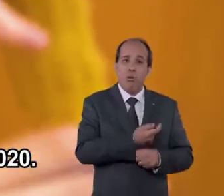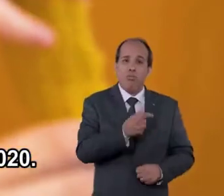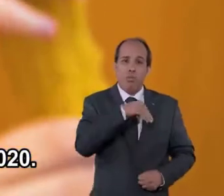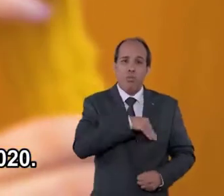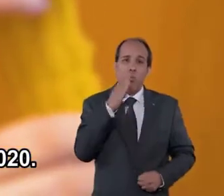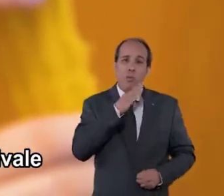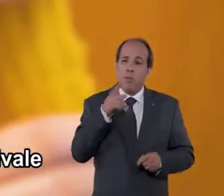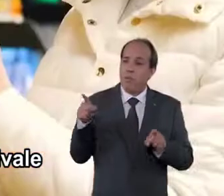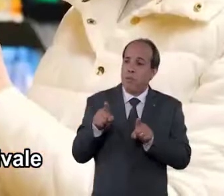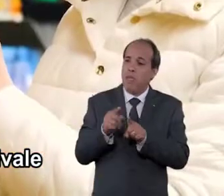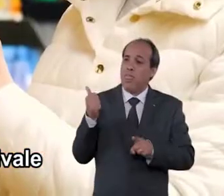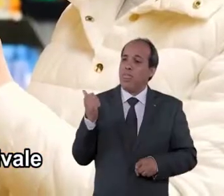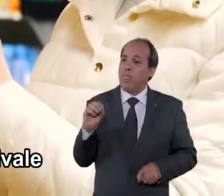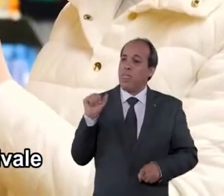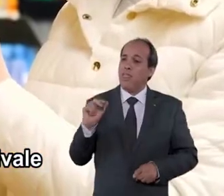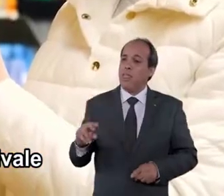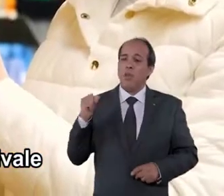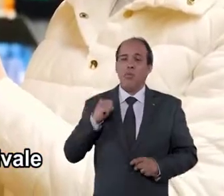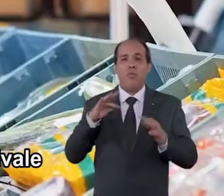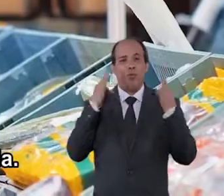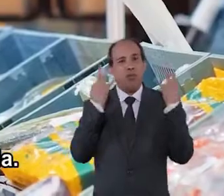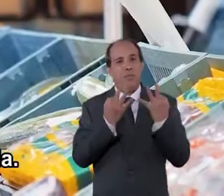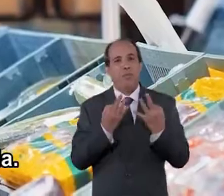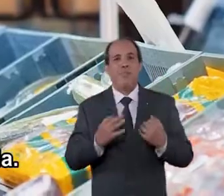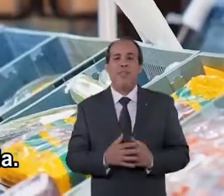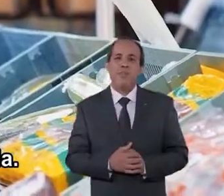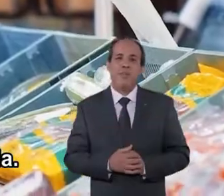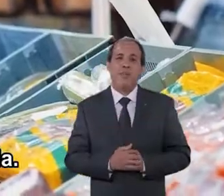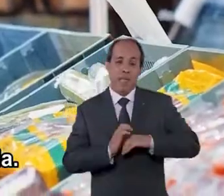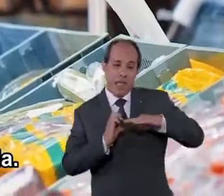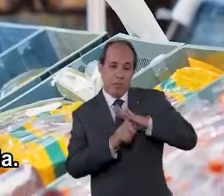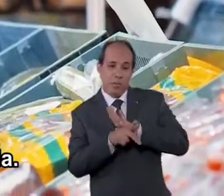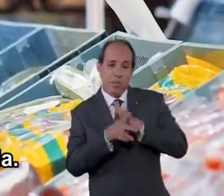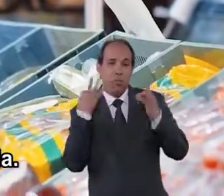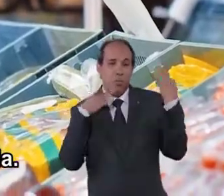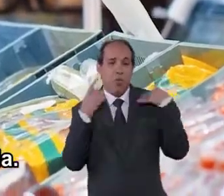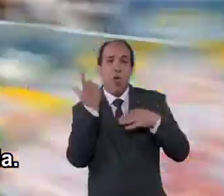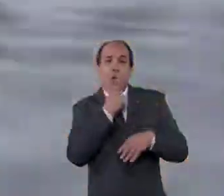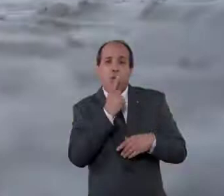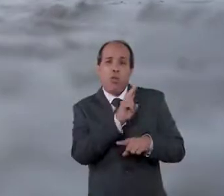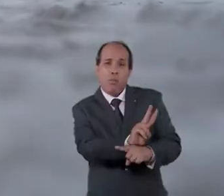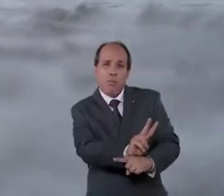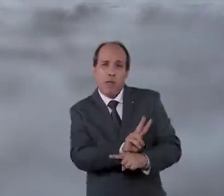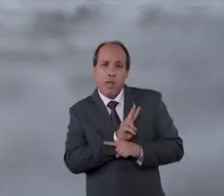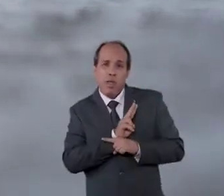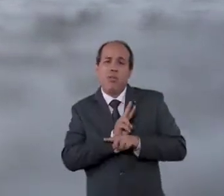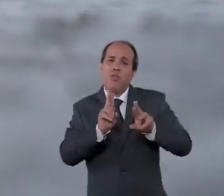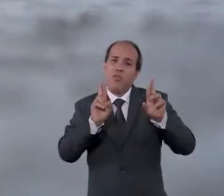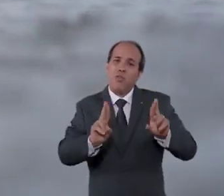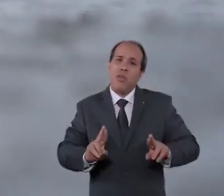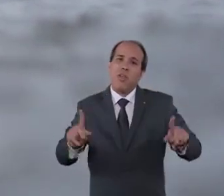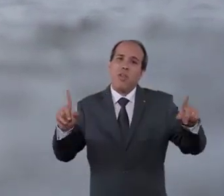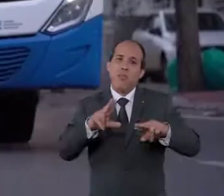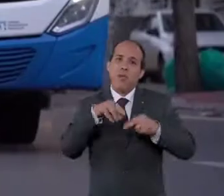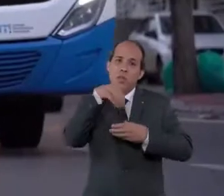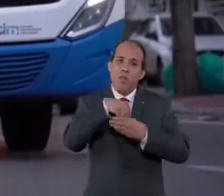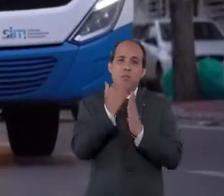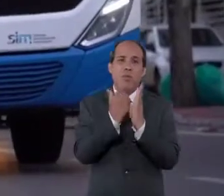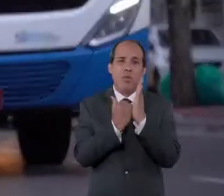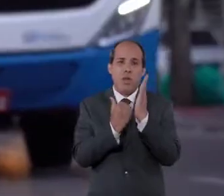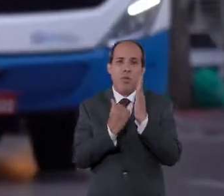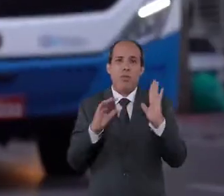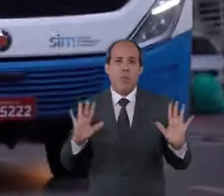em 2020. Um ano do auxílio emergencial equivale a mais de 10 anos do Bolsa Família. E as empresas de turismo conseguiram